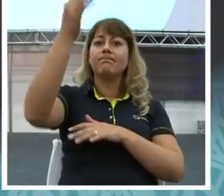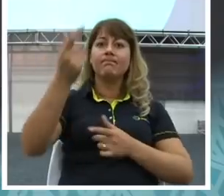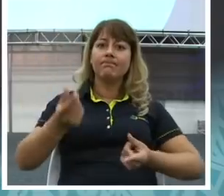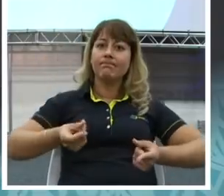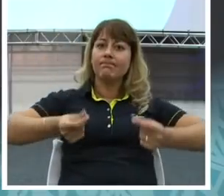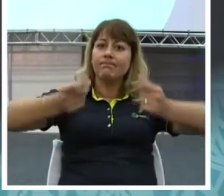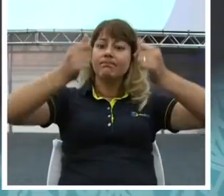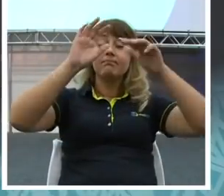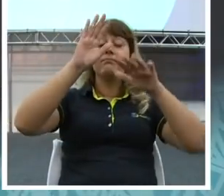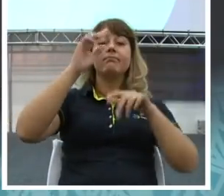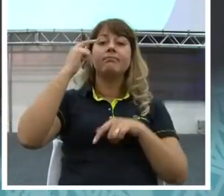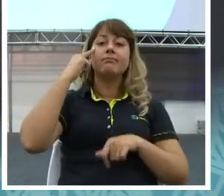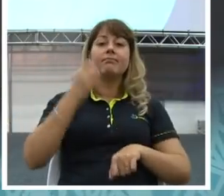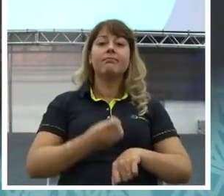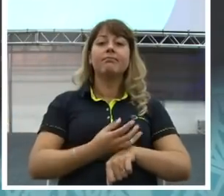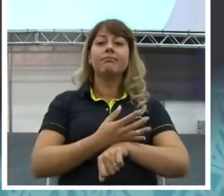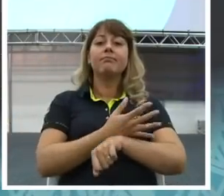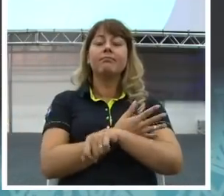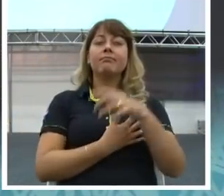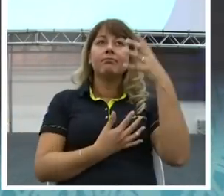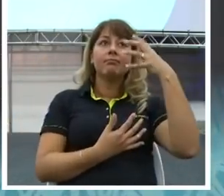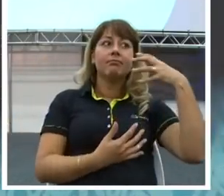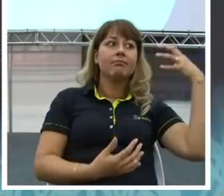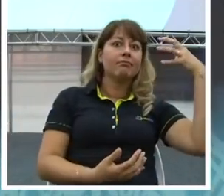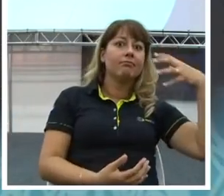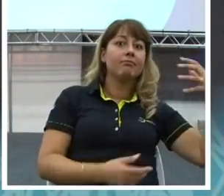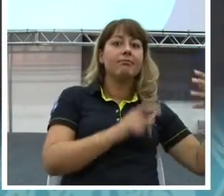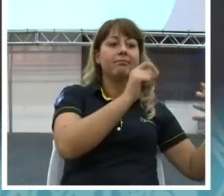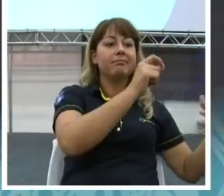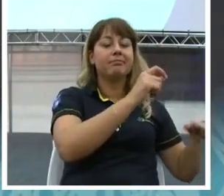Olha. Que tênis bacana.